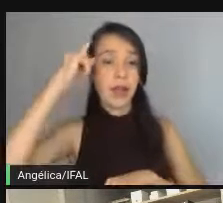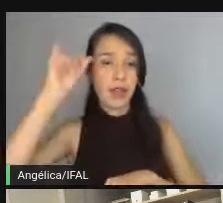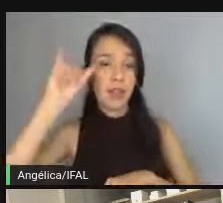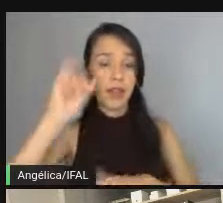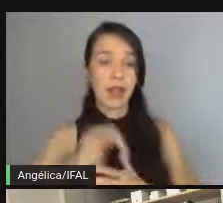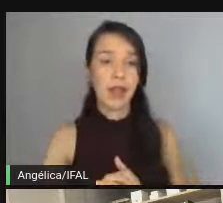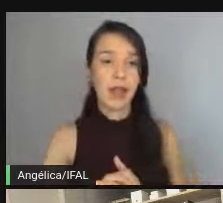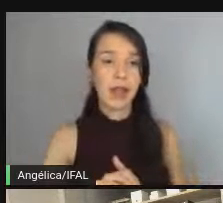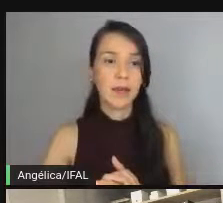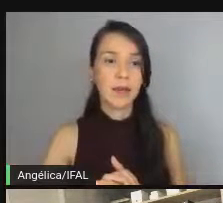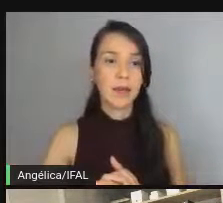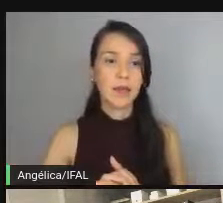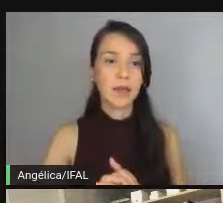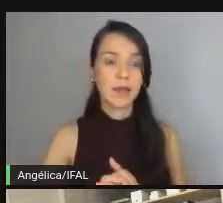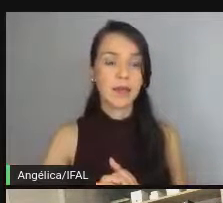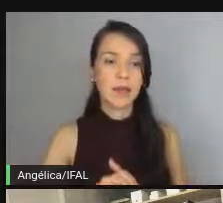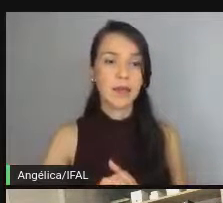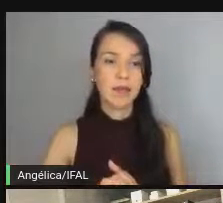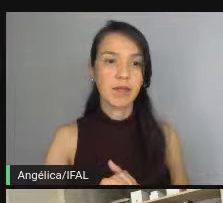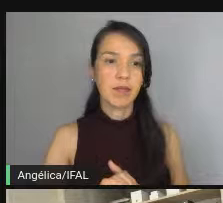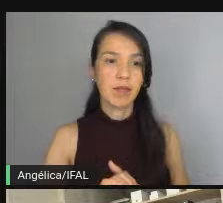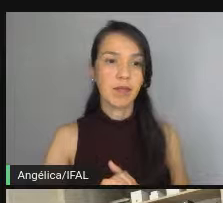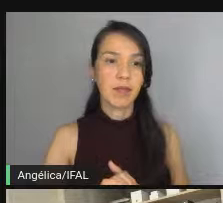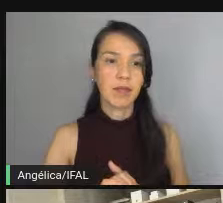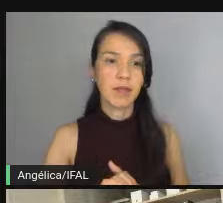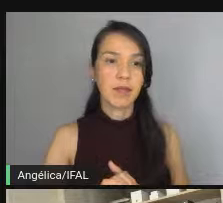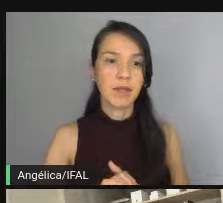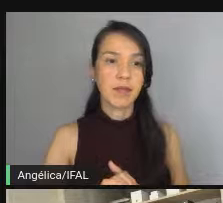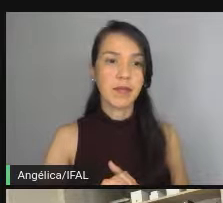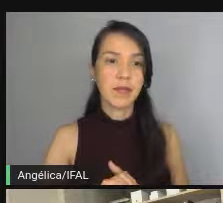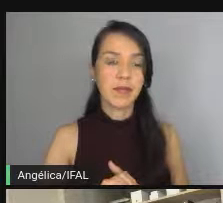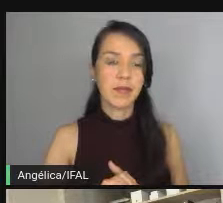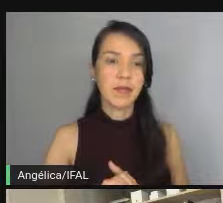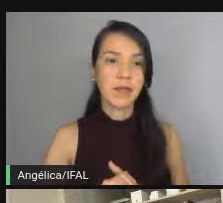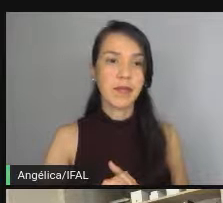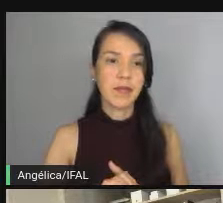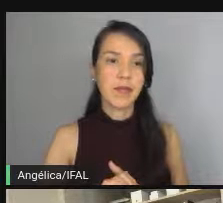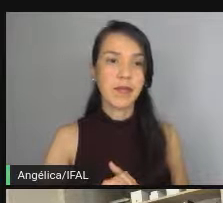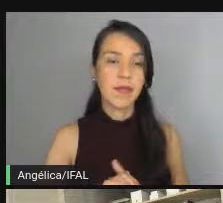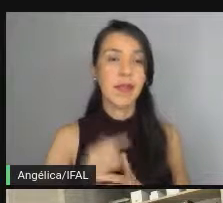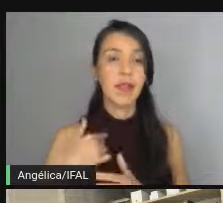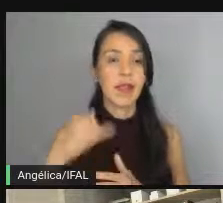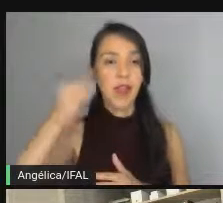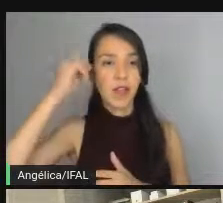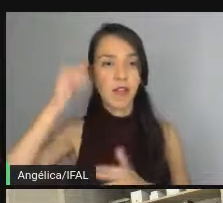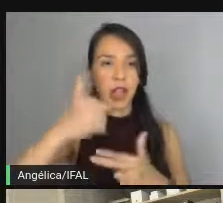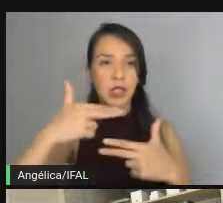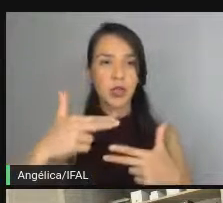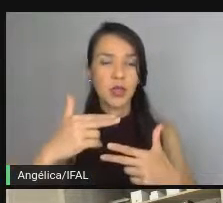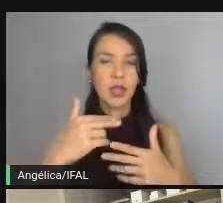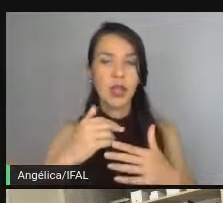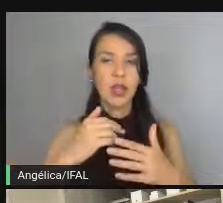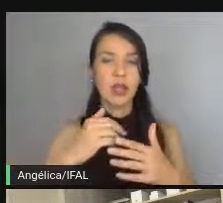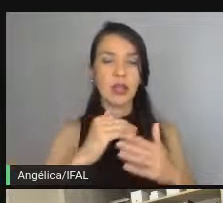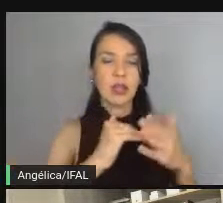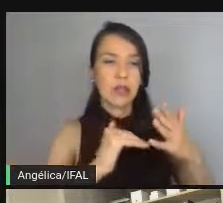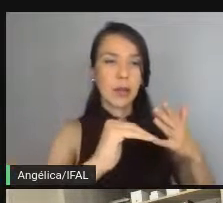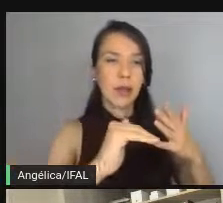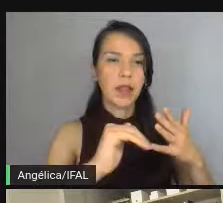resistir a tentação de mandar um pull request só alterando todas as camadas de software.